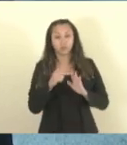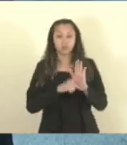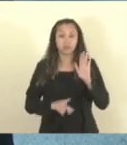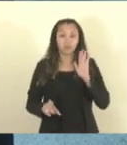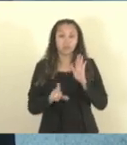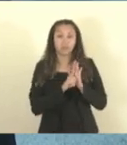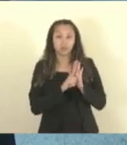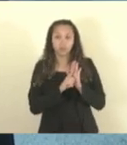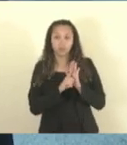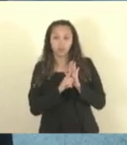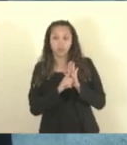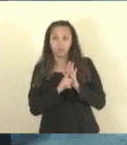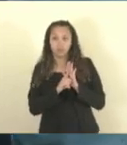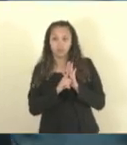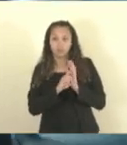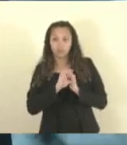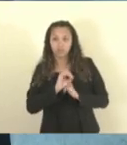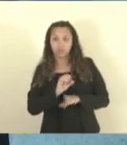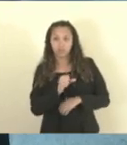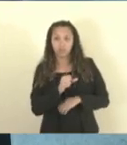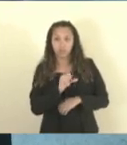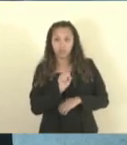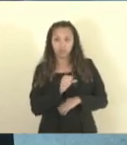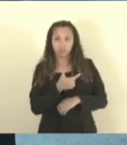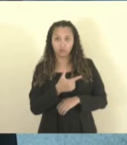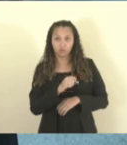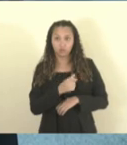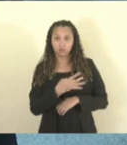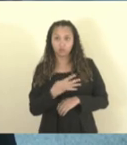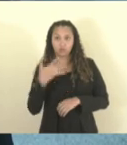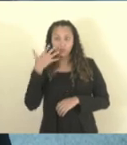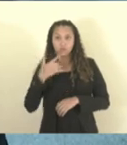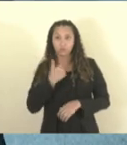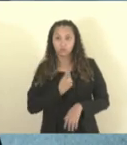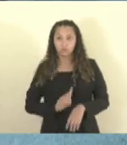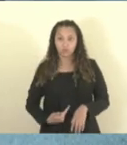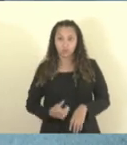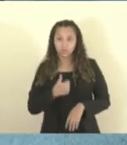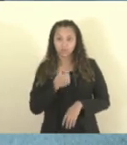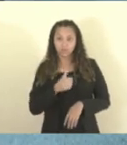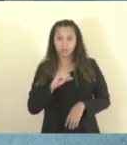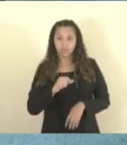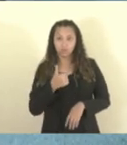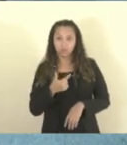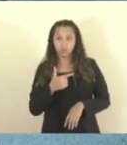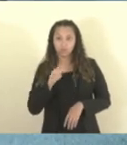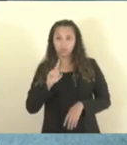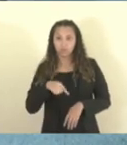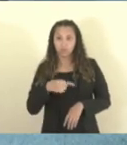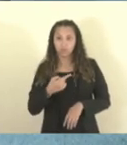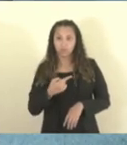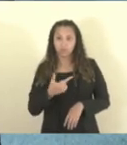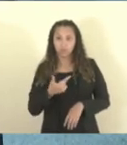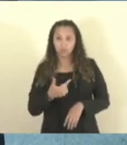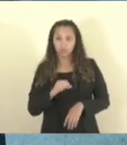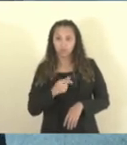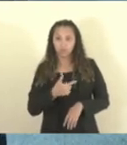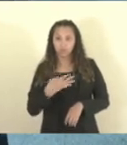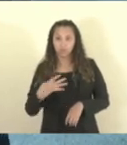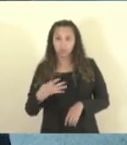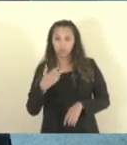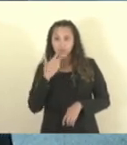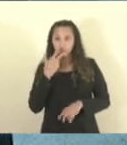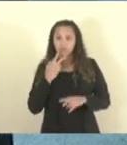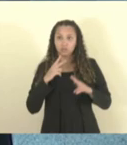0824, oriundo da mensagem governamental 102-2024, que,